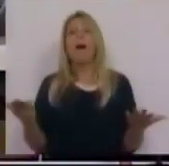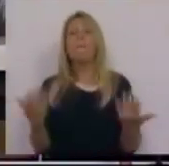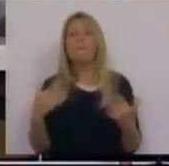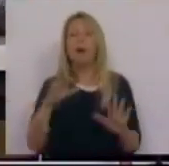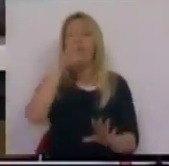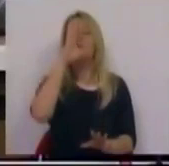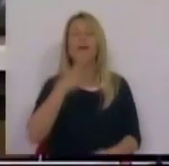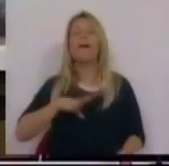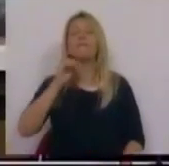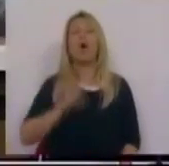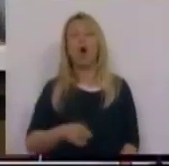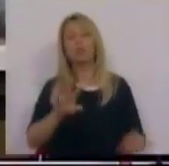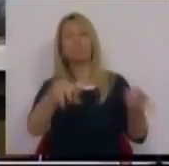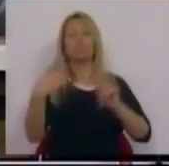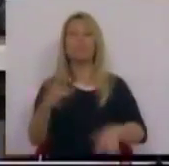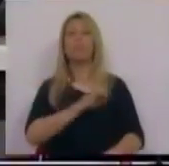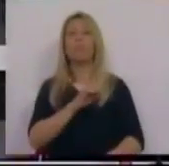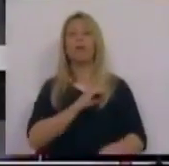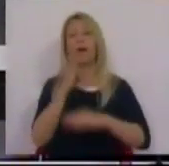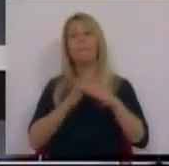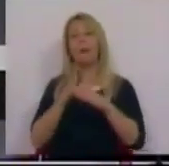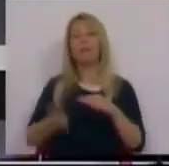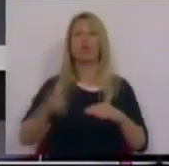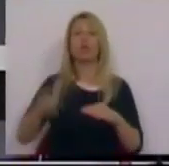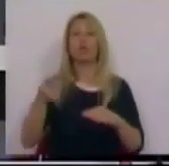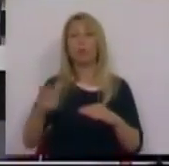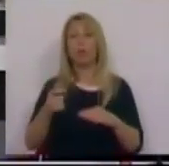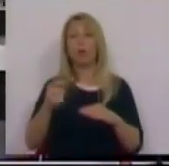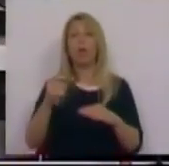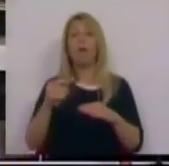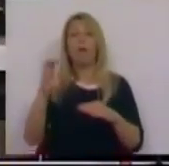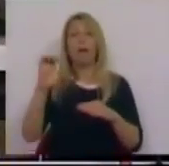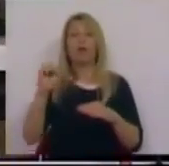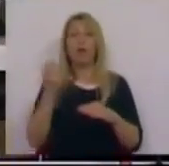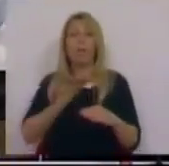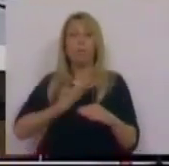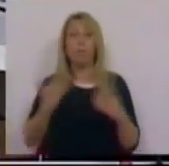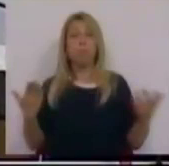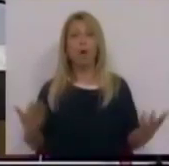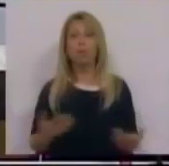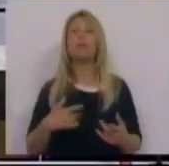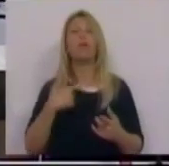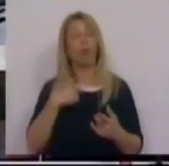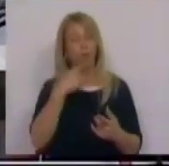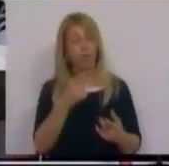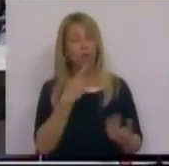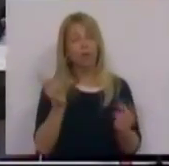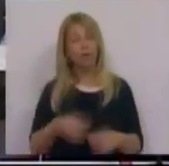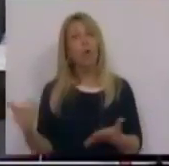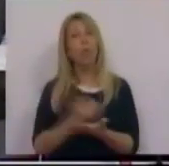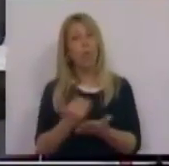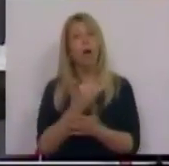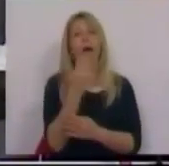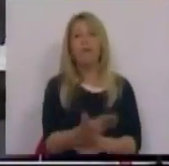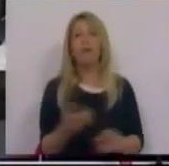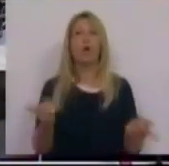privatizar a parte seguradora da Caixa Geral de Depósitos e eu repito, dava lucro e por isso não foi sequer a aplicação daquela ladainha